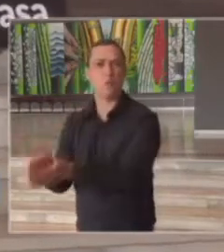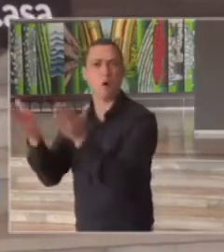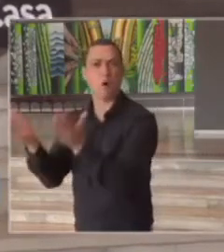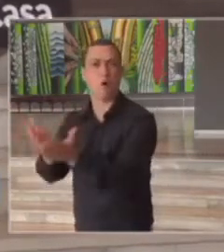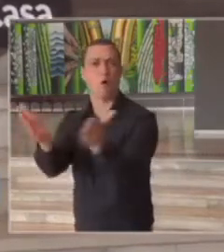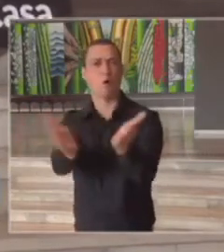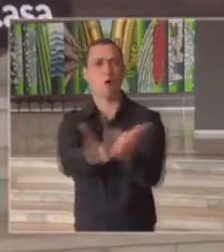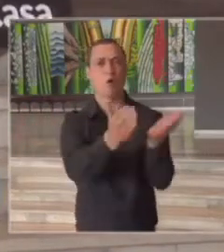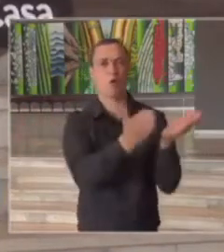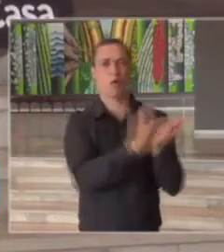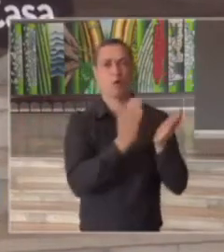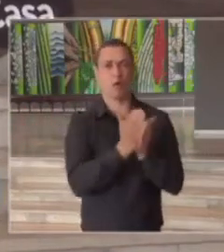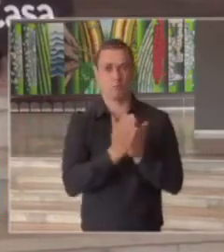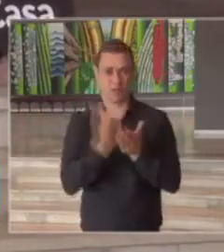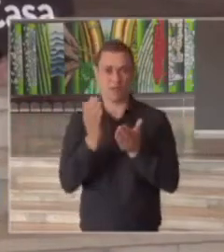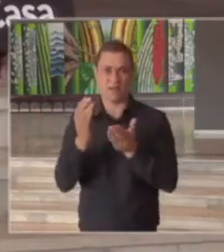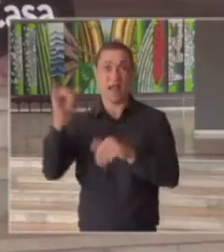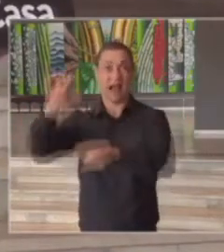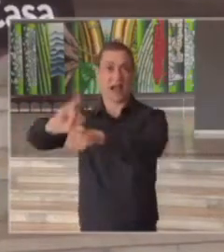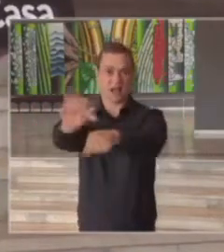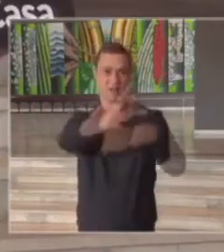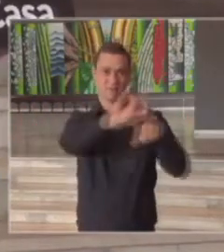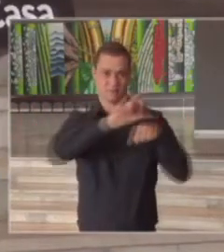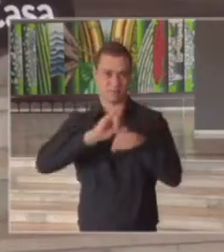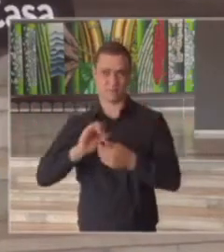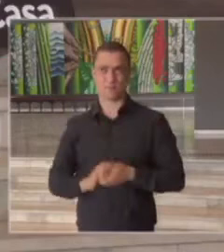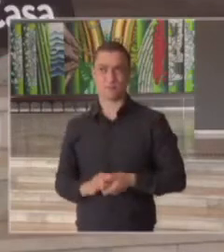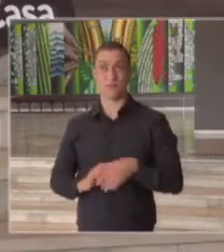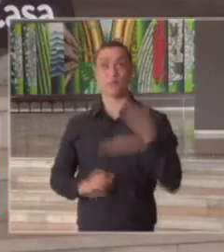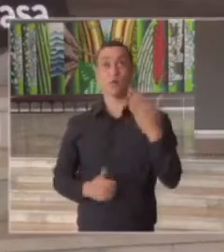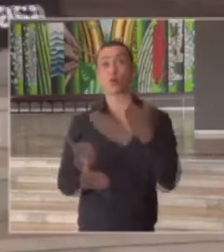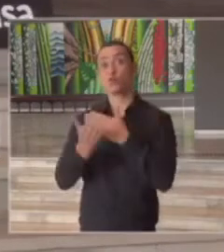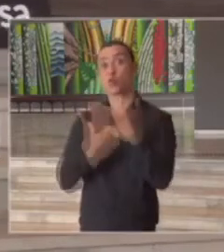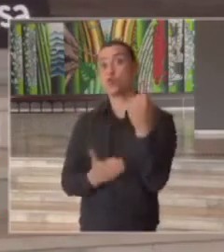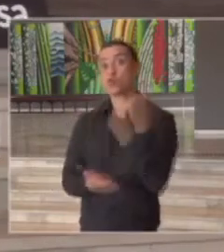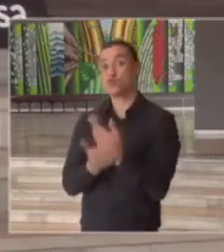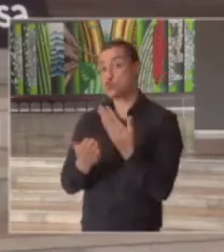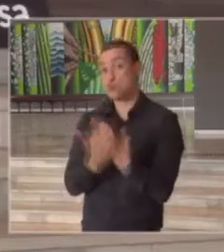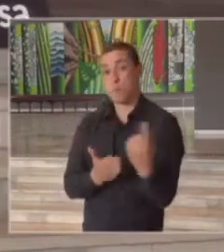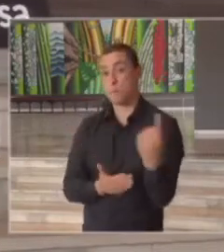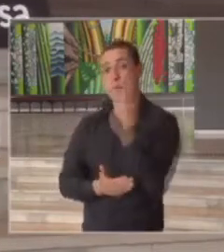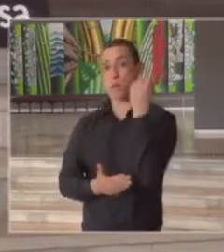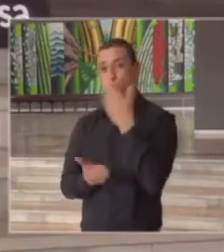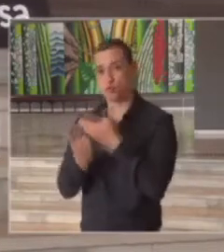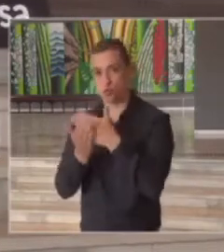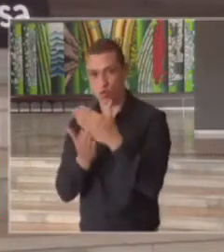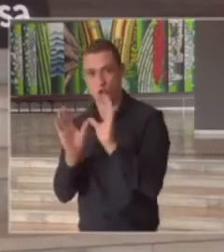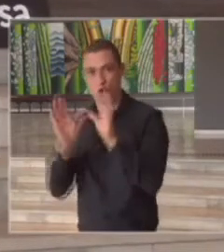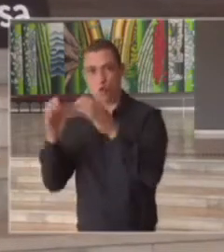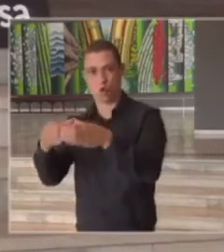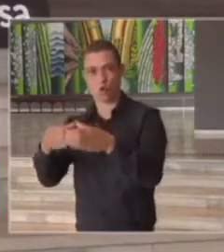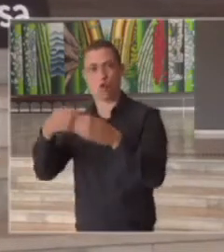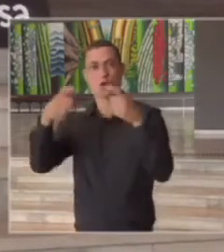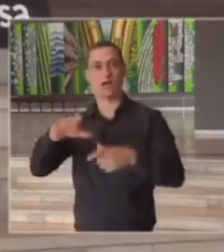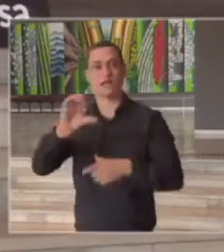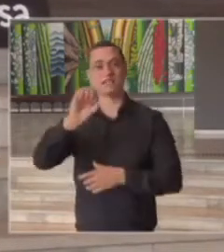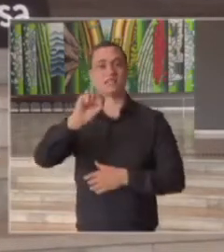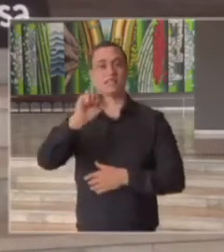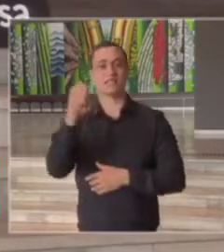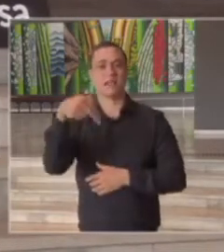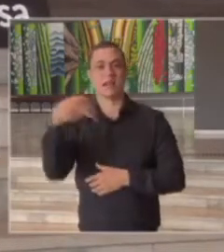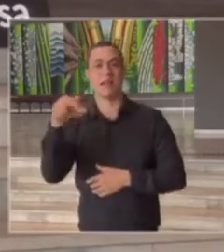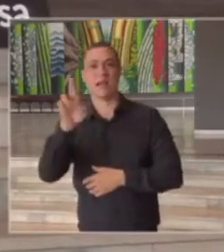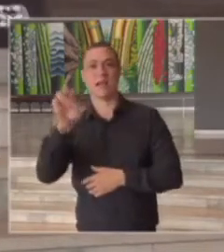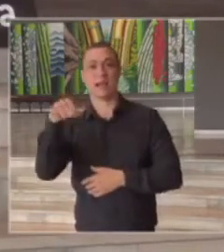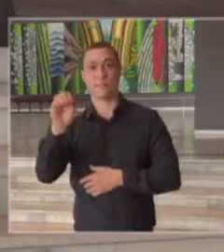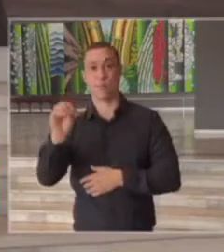dos grandes centros urbanos iniciamos um estudo piloto na comunidade de São Remo e